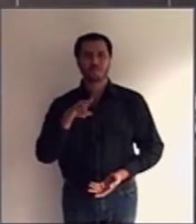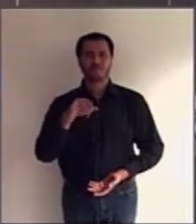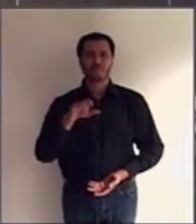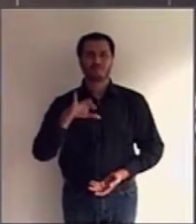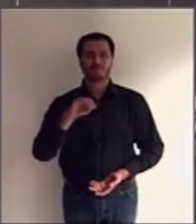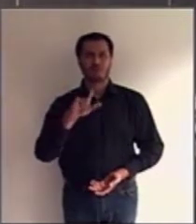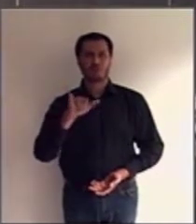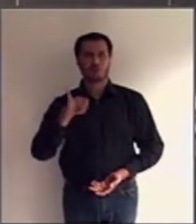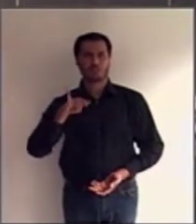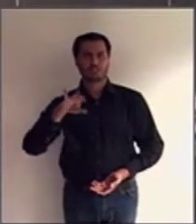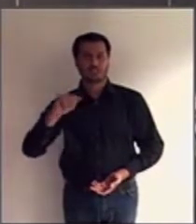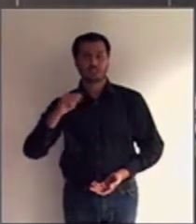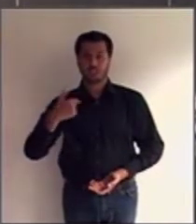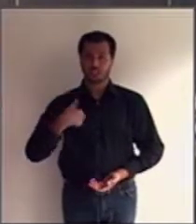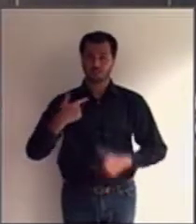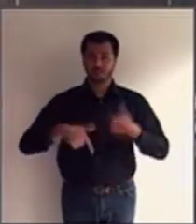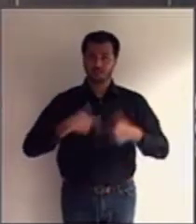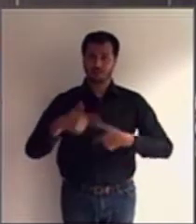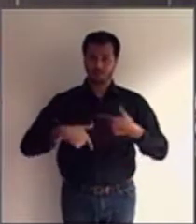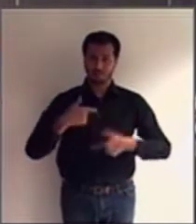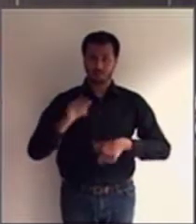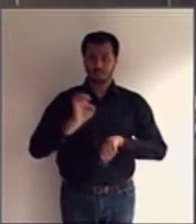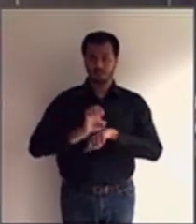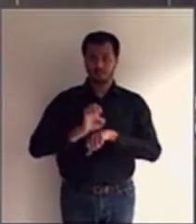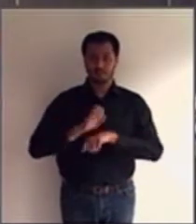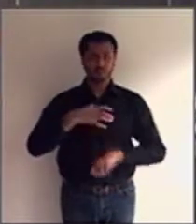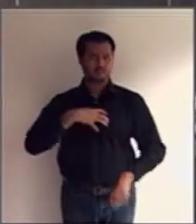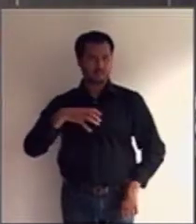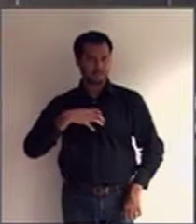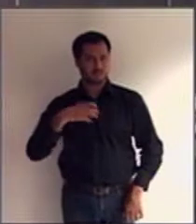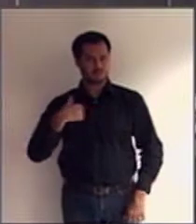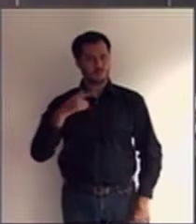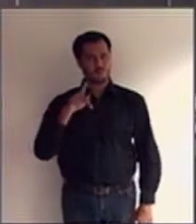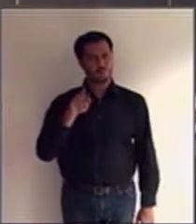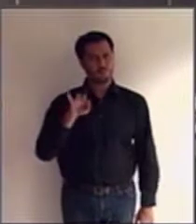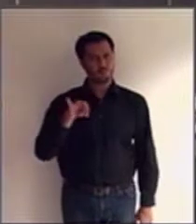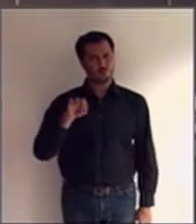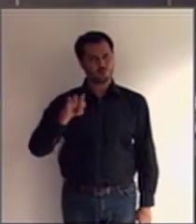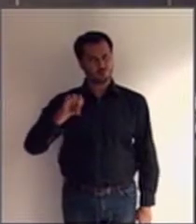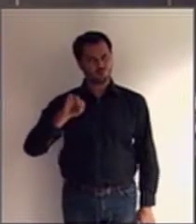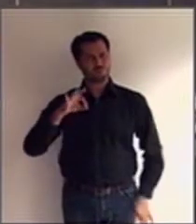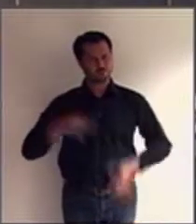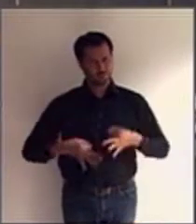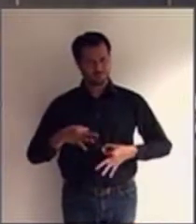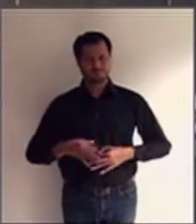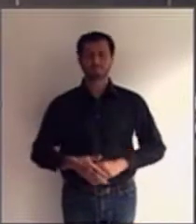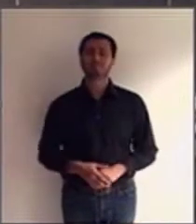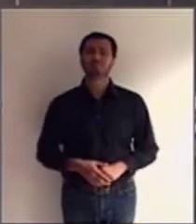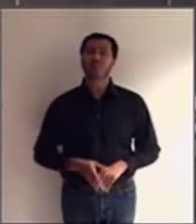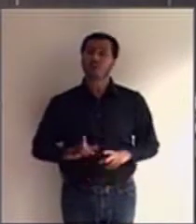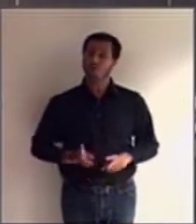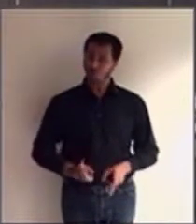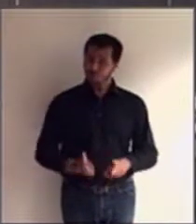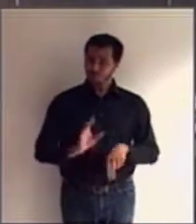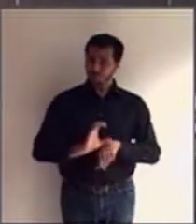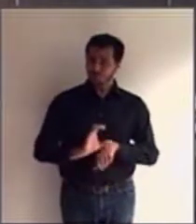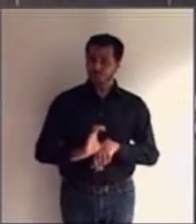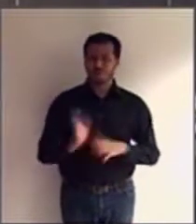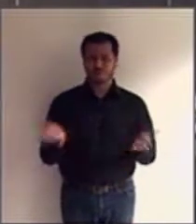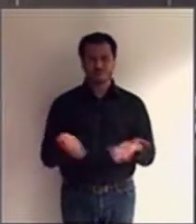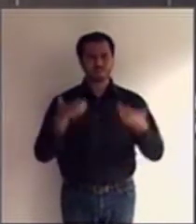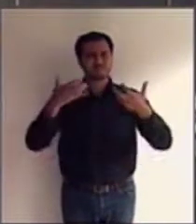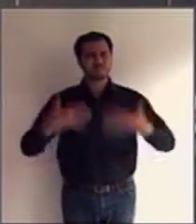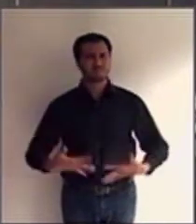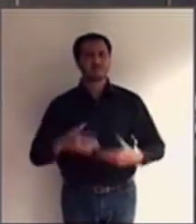Cavalcanti, sou promotora de justiça do Estado da Paraíba. Dando continuidade ao nosso módulo, vamos entrar agora no processo